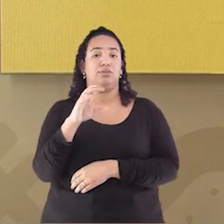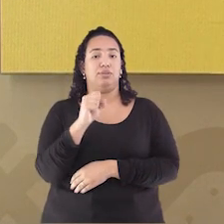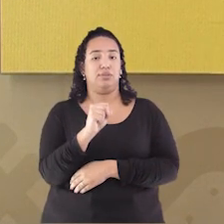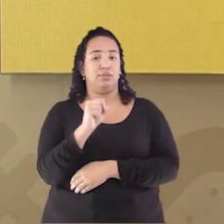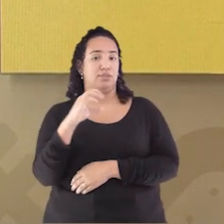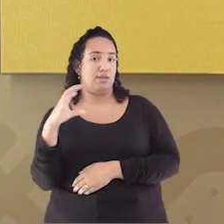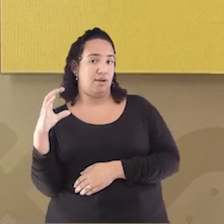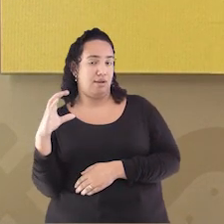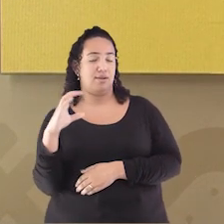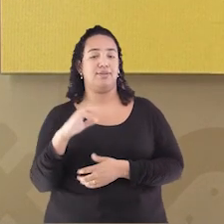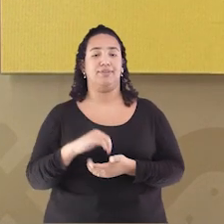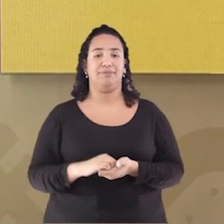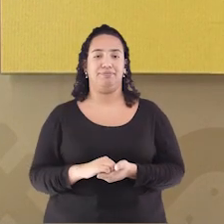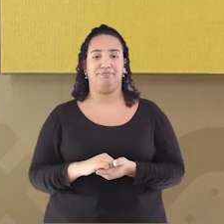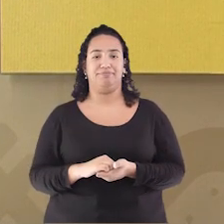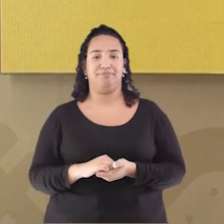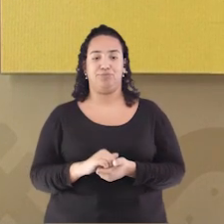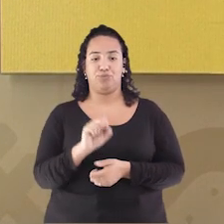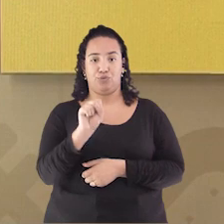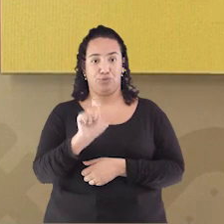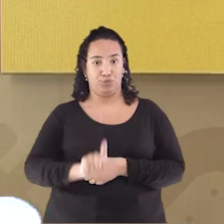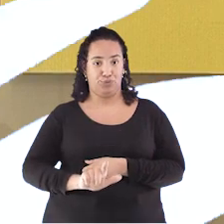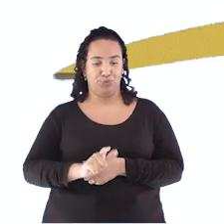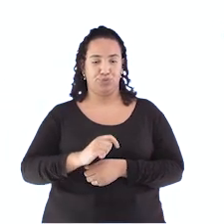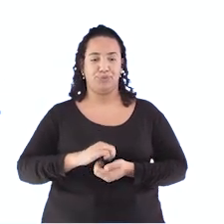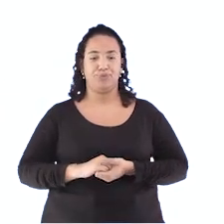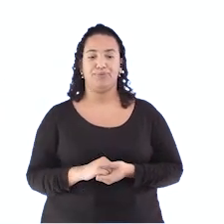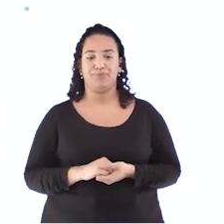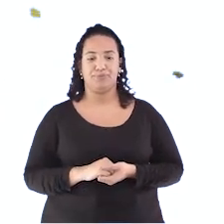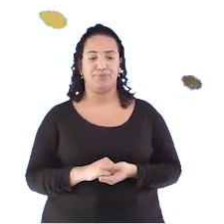Catarina Na região Sul do Brasil